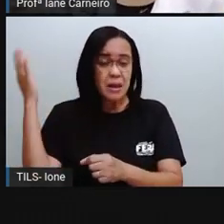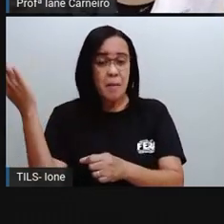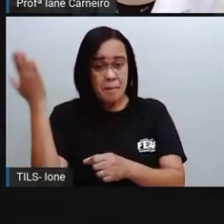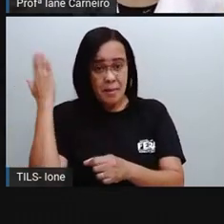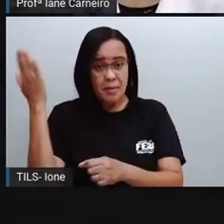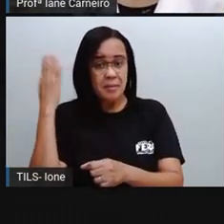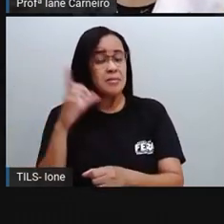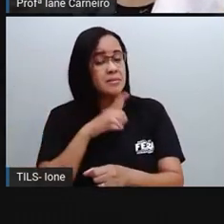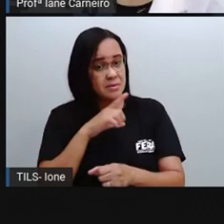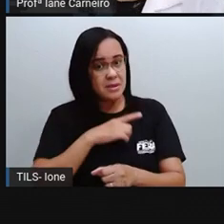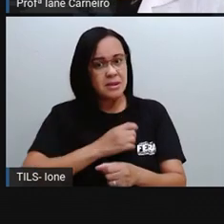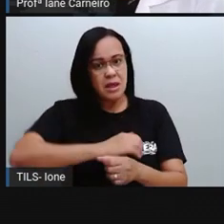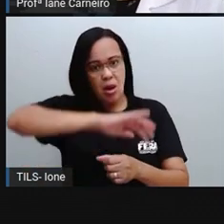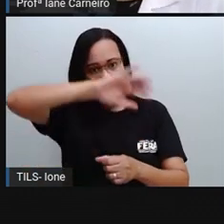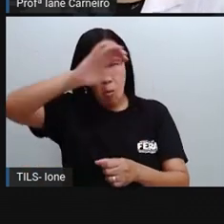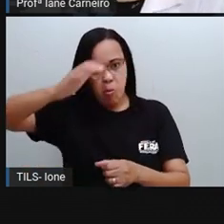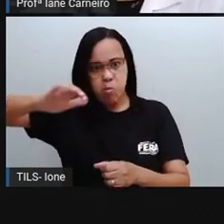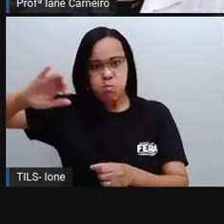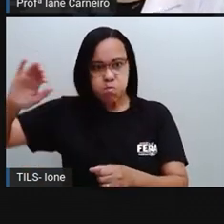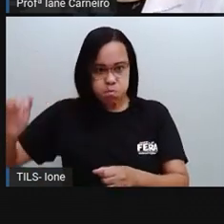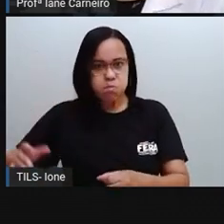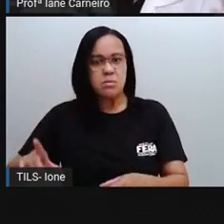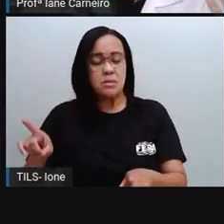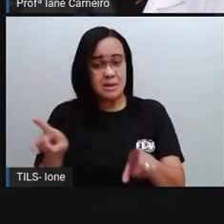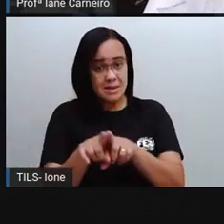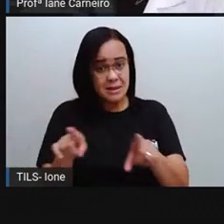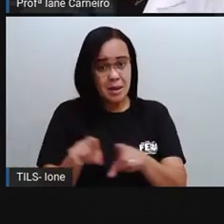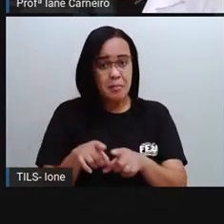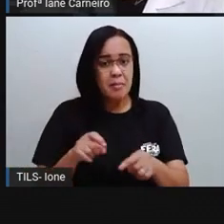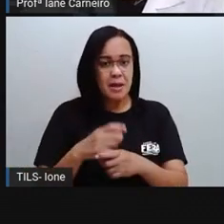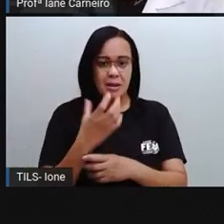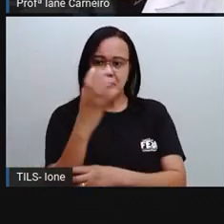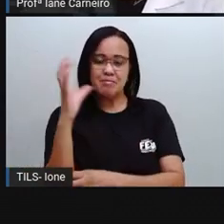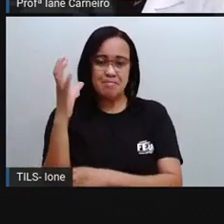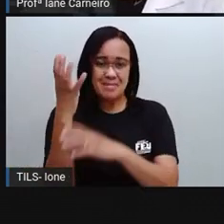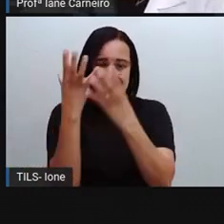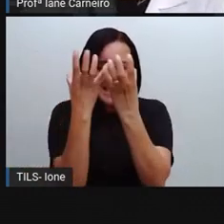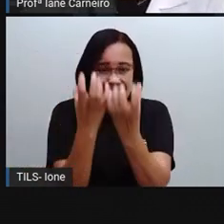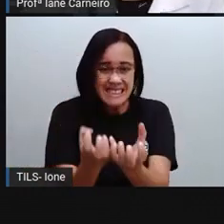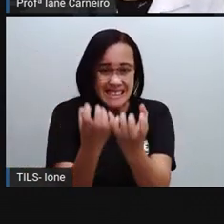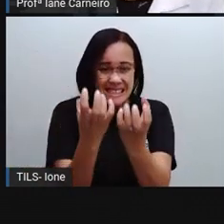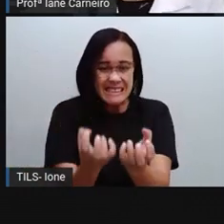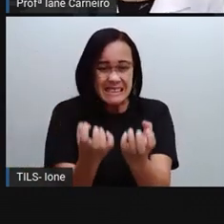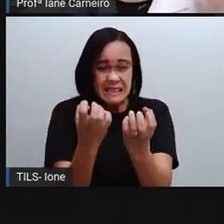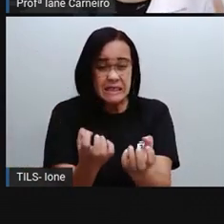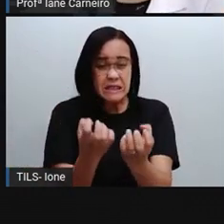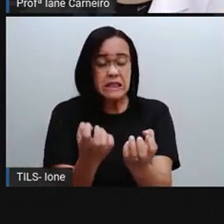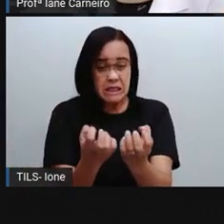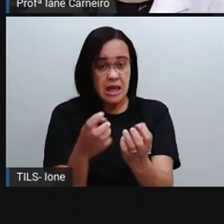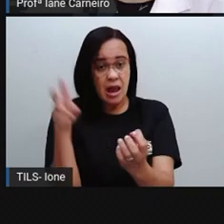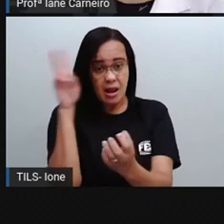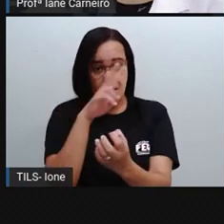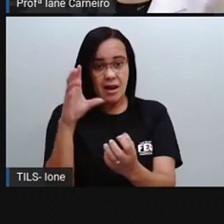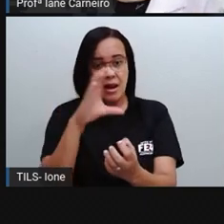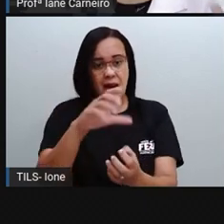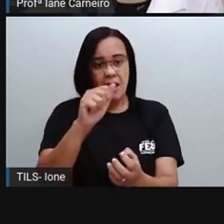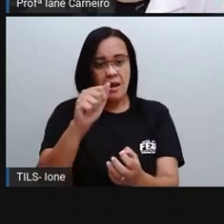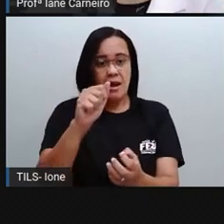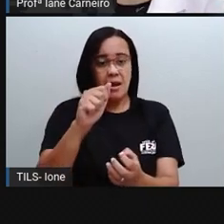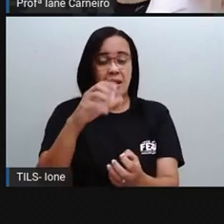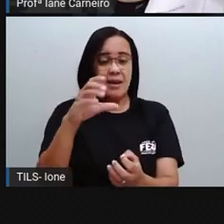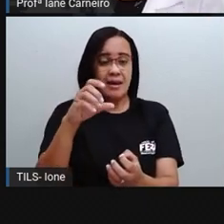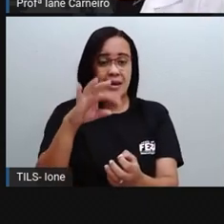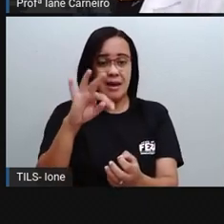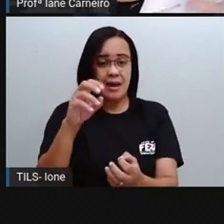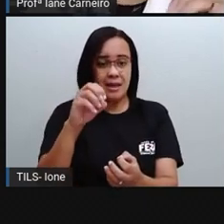conhecido por conta disso. E também tem um cacto, né? Por que será que tem um cacto aqui nessas duas regiões, nesses dois estados? É porque lá são